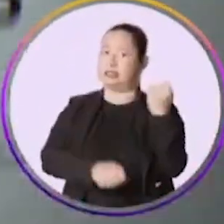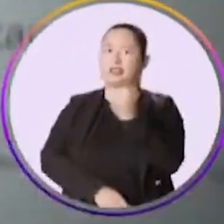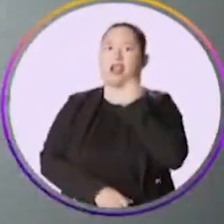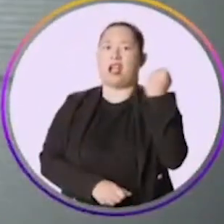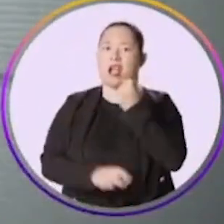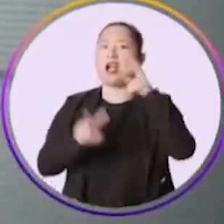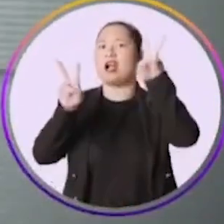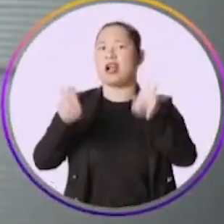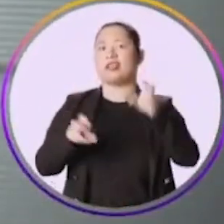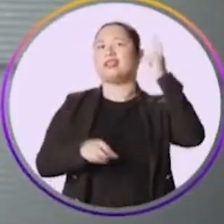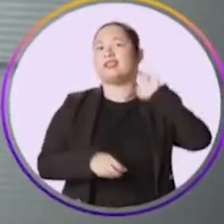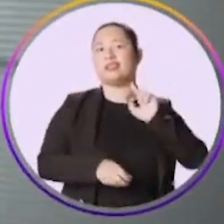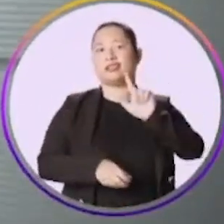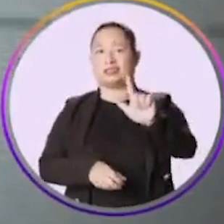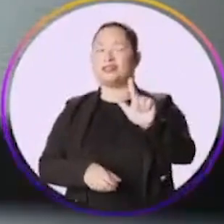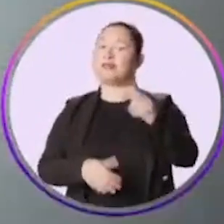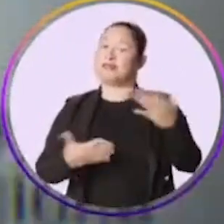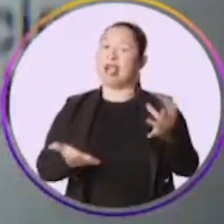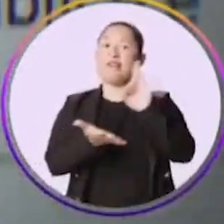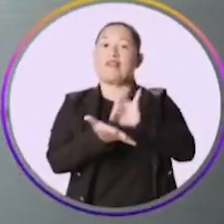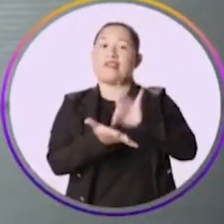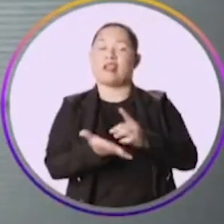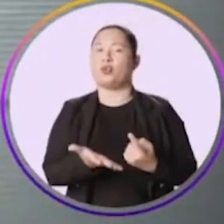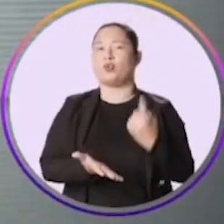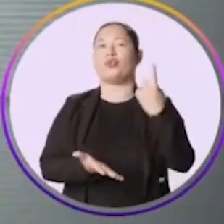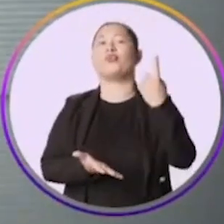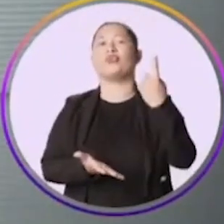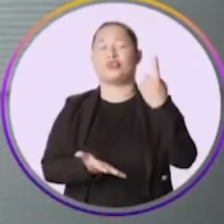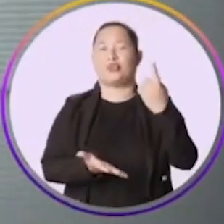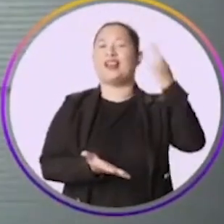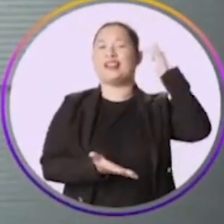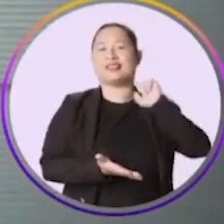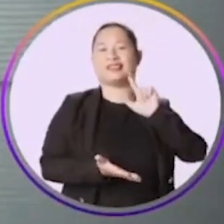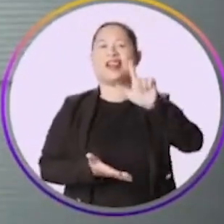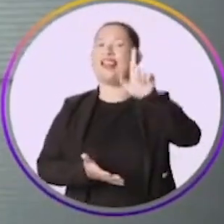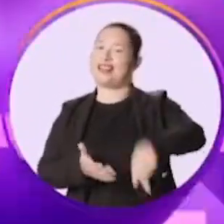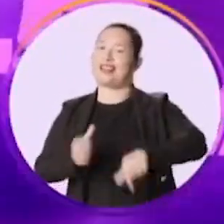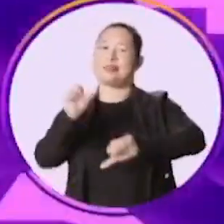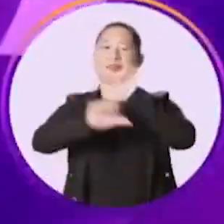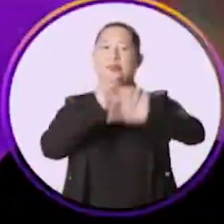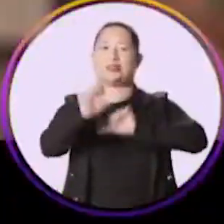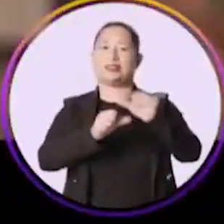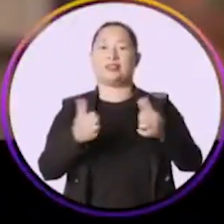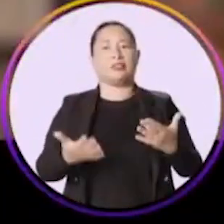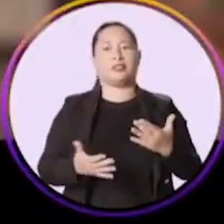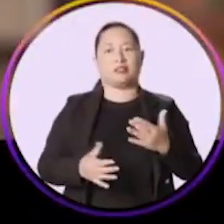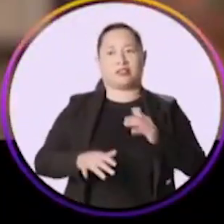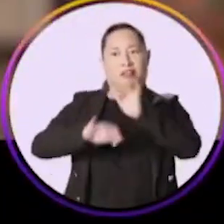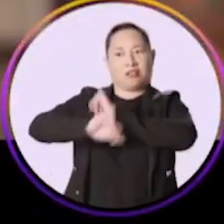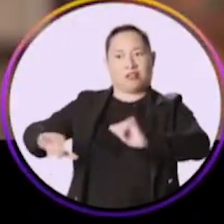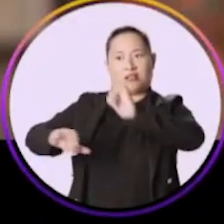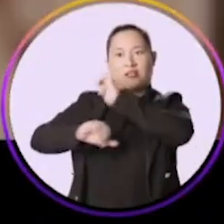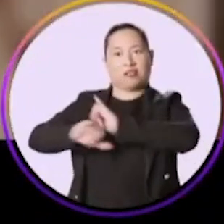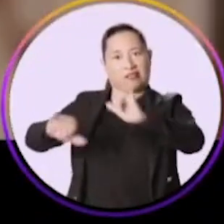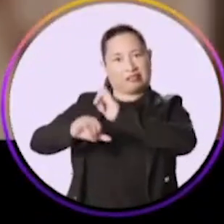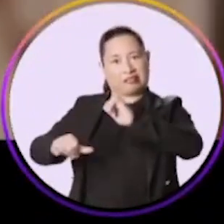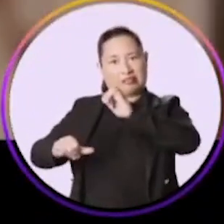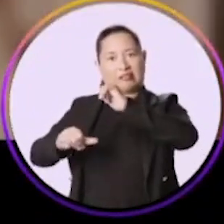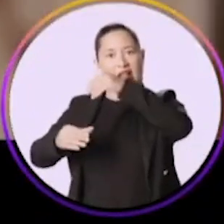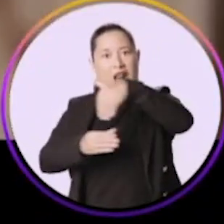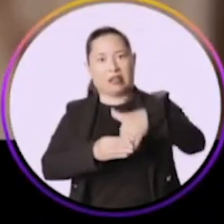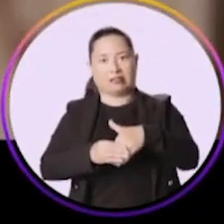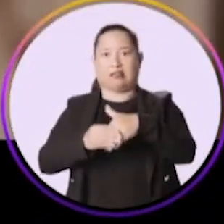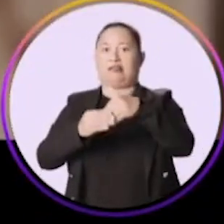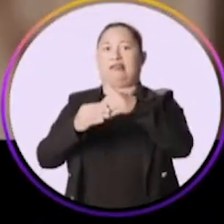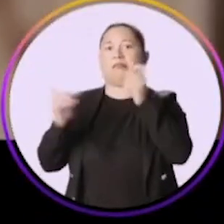extremamente graves sobre Raquel Lira. A verdade é uma só. Raquel é a mudança. Não segui a eleição espalhando mentira, nem muito